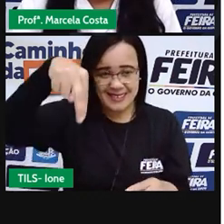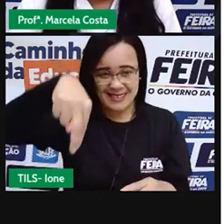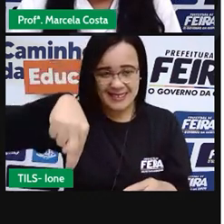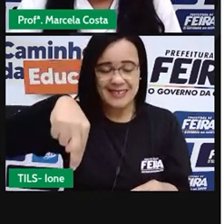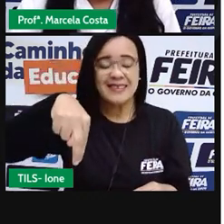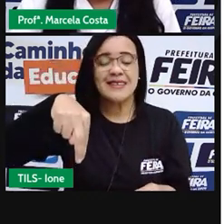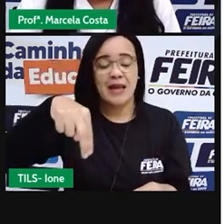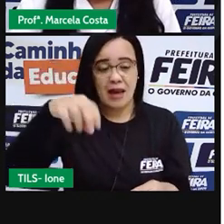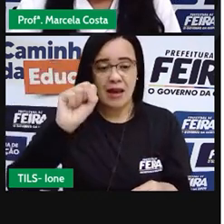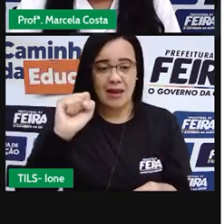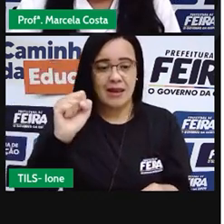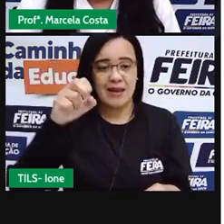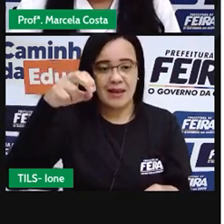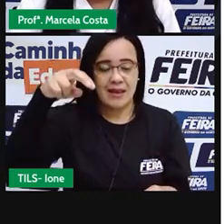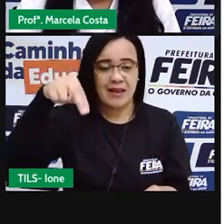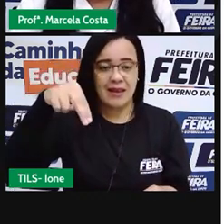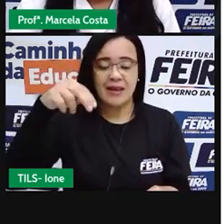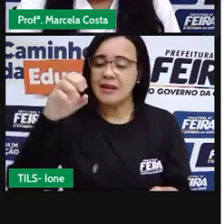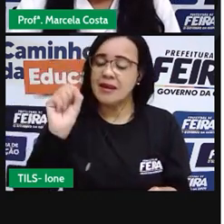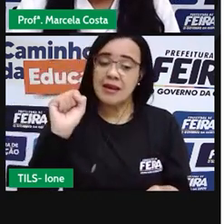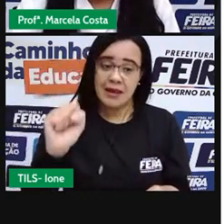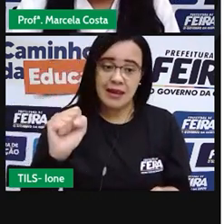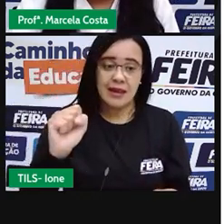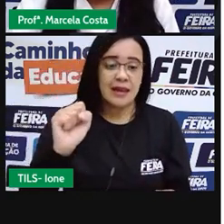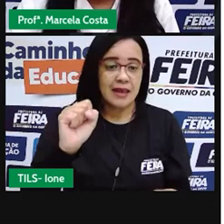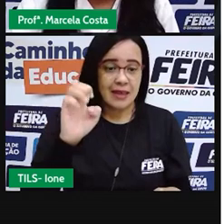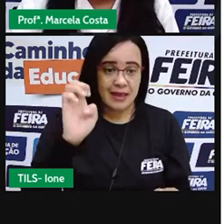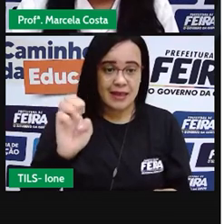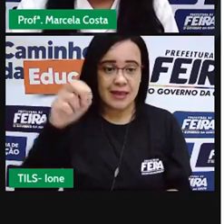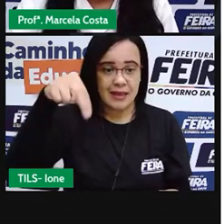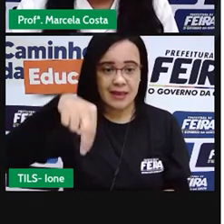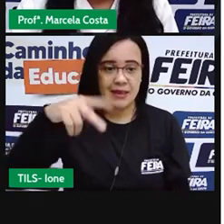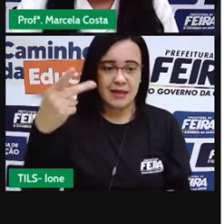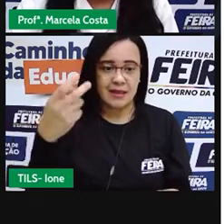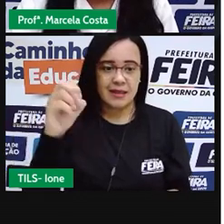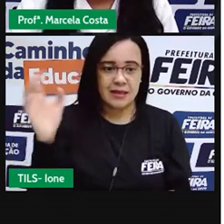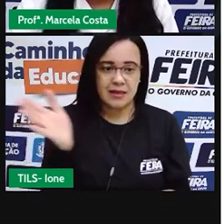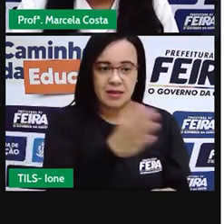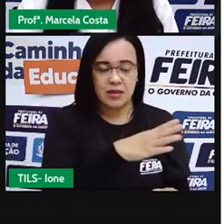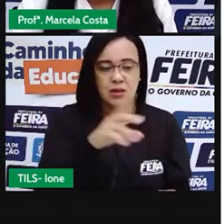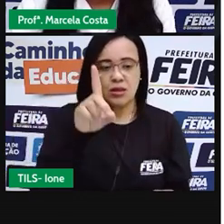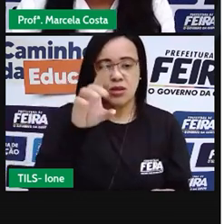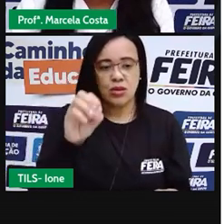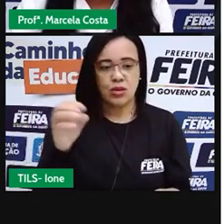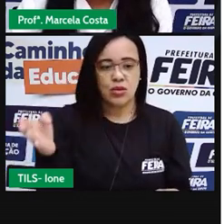localizada ali na região central do município.